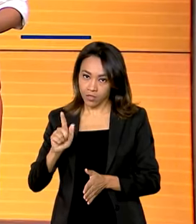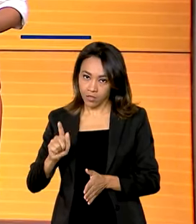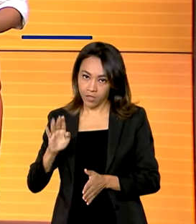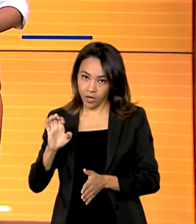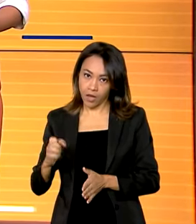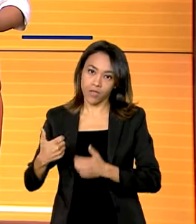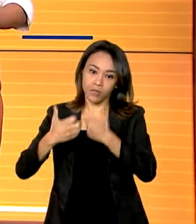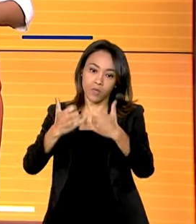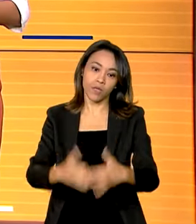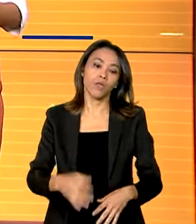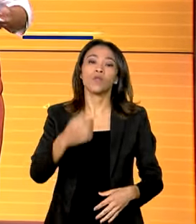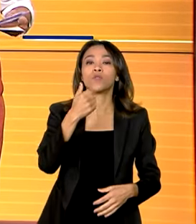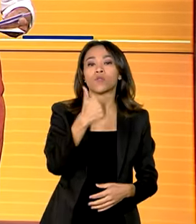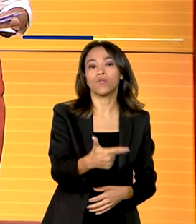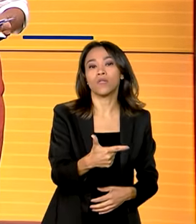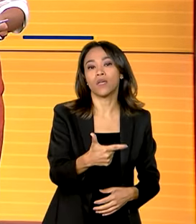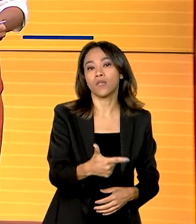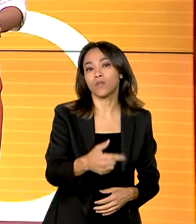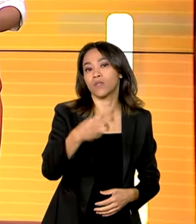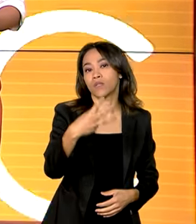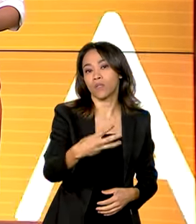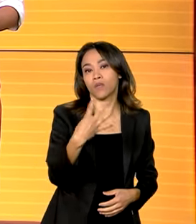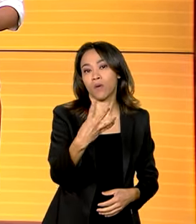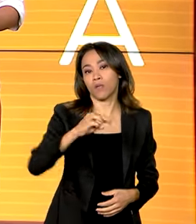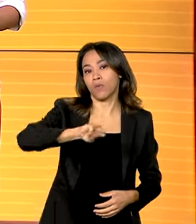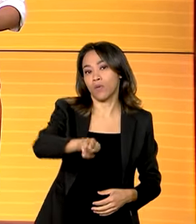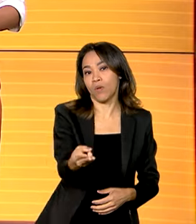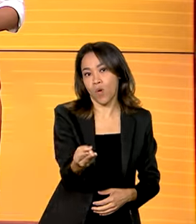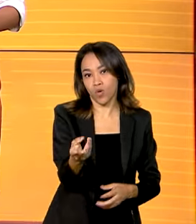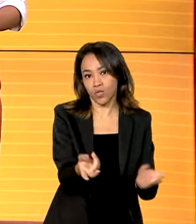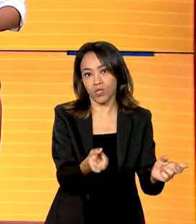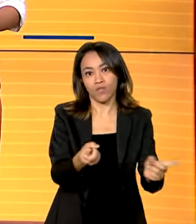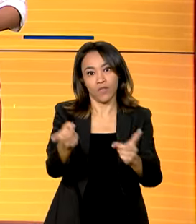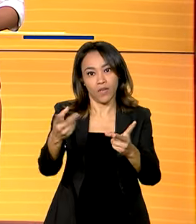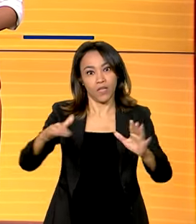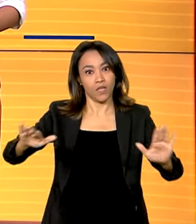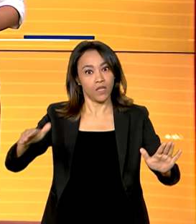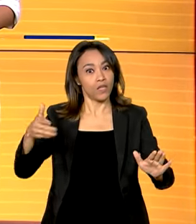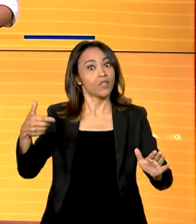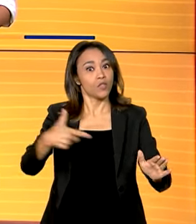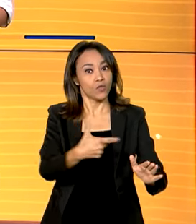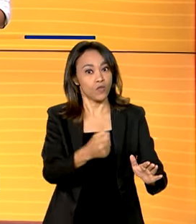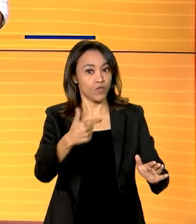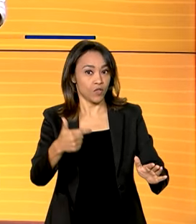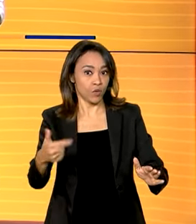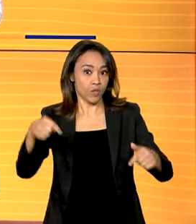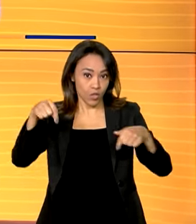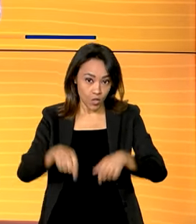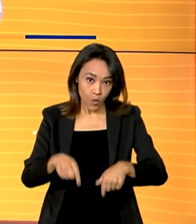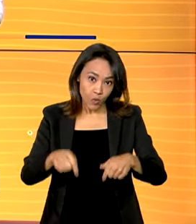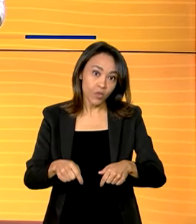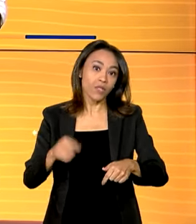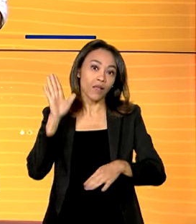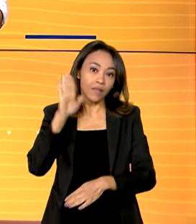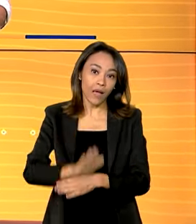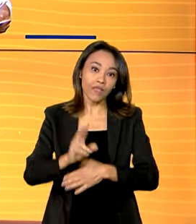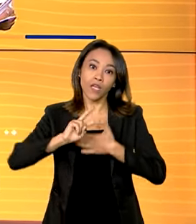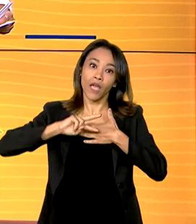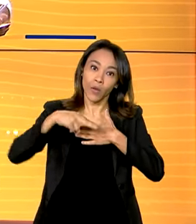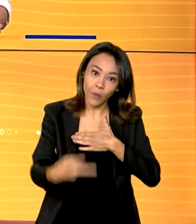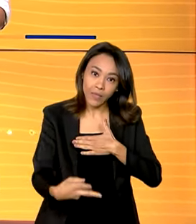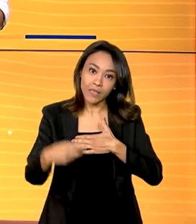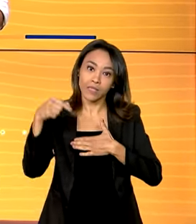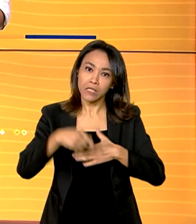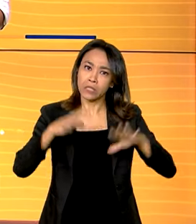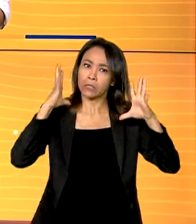234 milhões de cabeças em 2022. E hoje à tarde está previsto o anúncio do reconhecimento de status